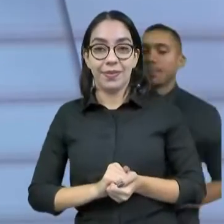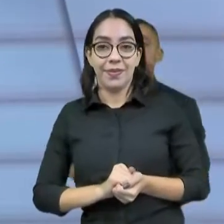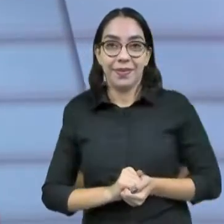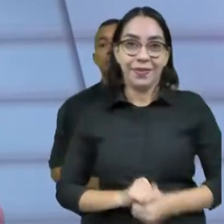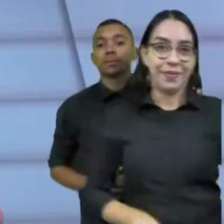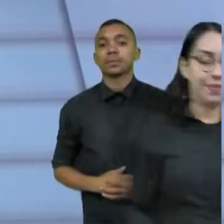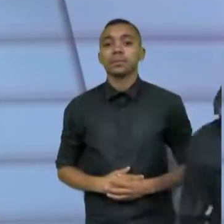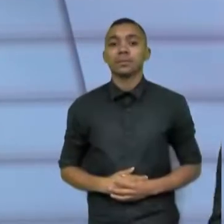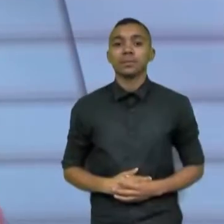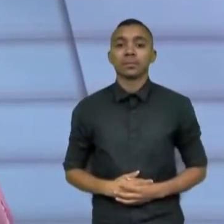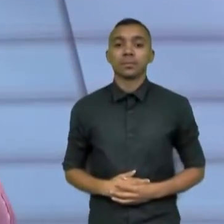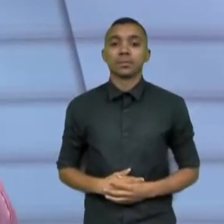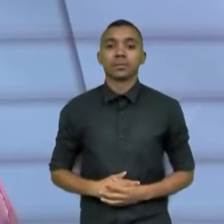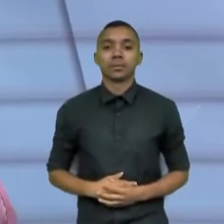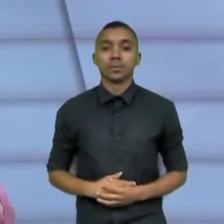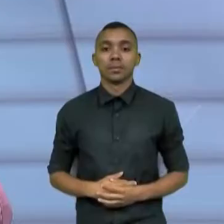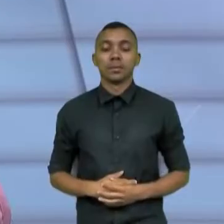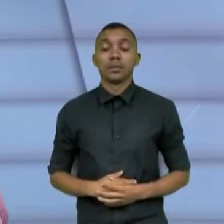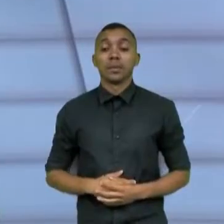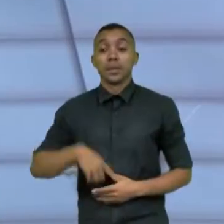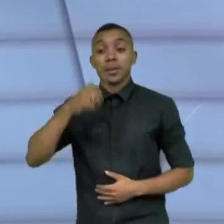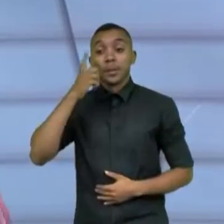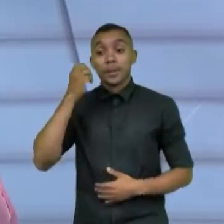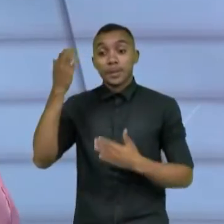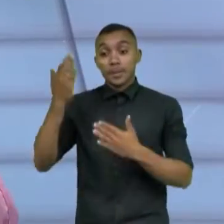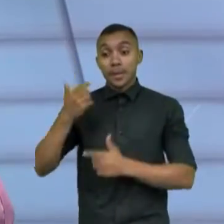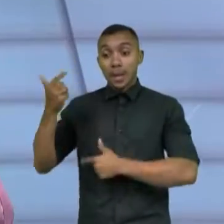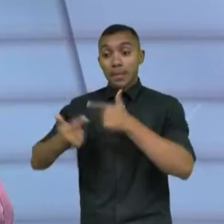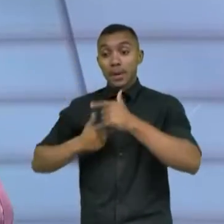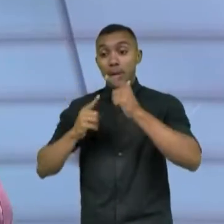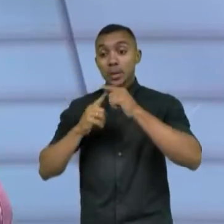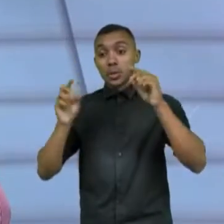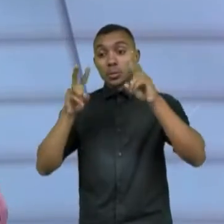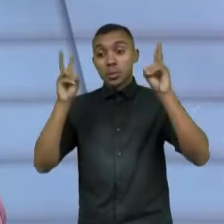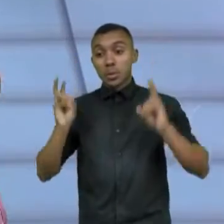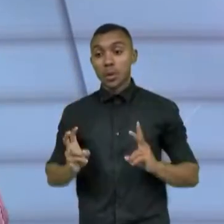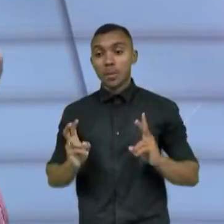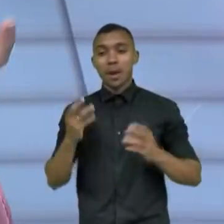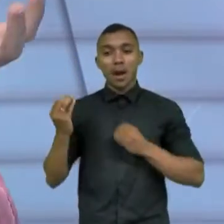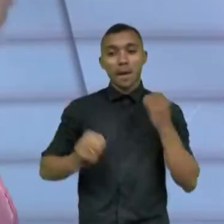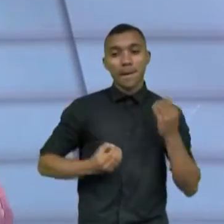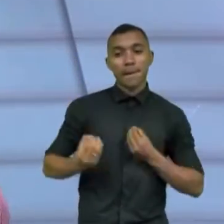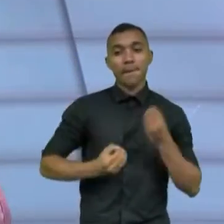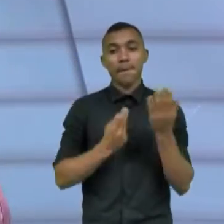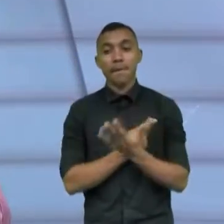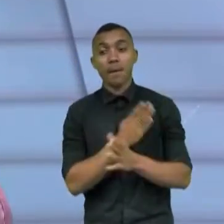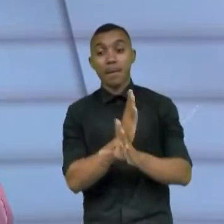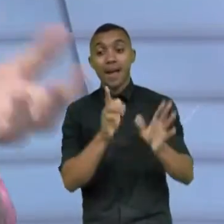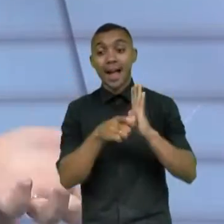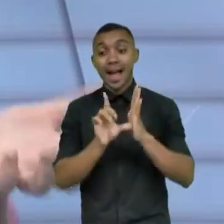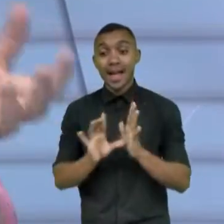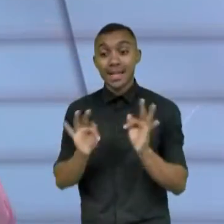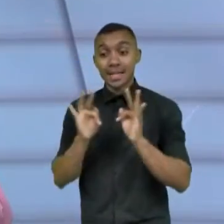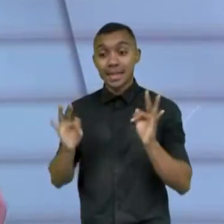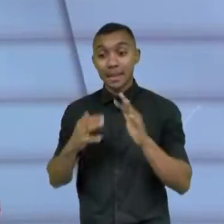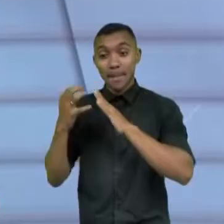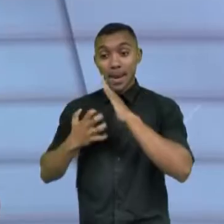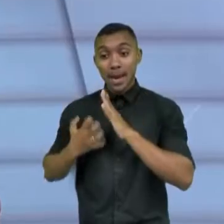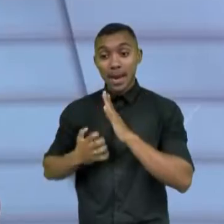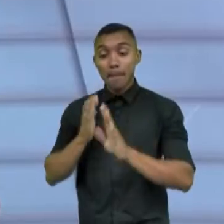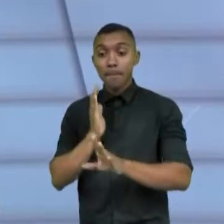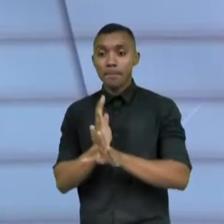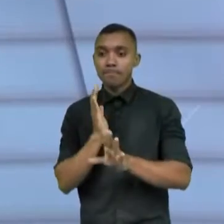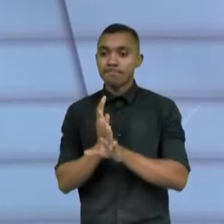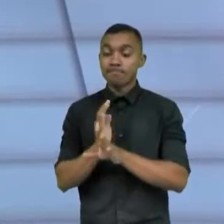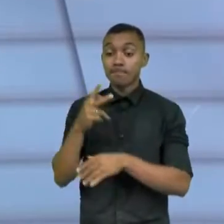SEBRAE, né? Entendendo como trabalhar com eles essa mudança de modelo de negócio, para que os pequenos e os micro também possam olhar